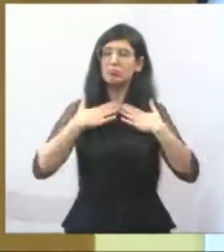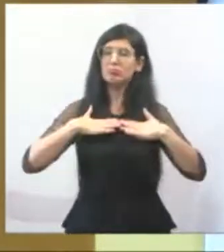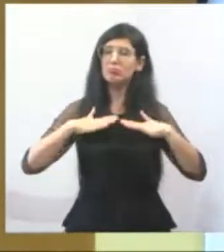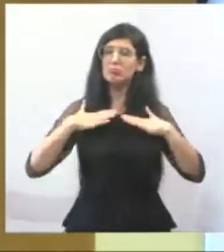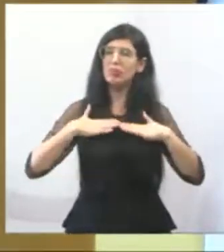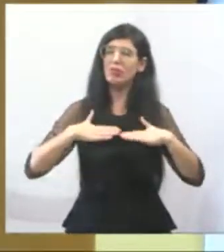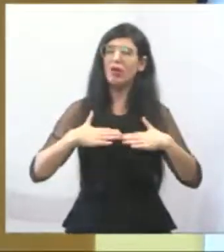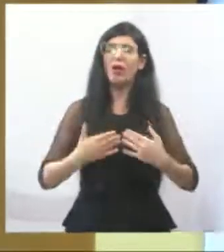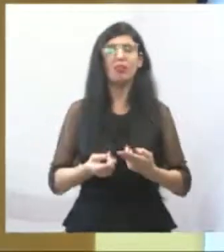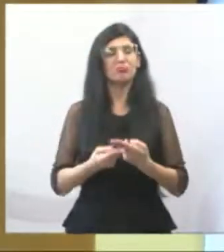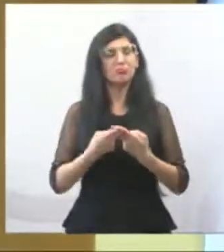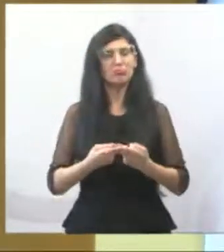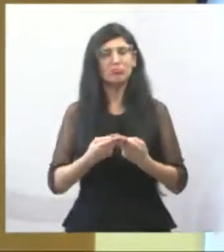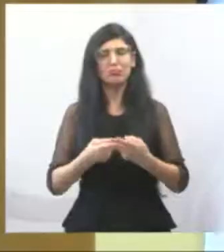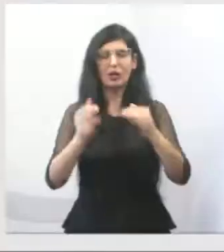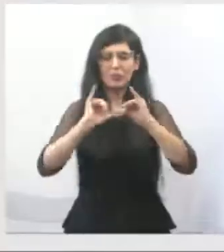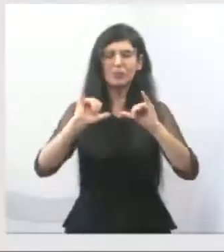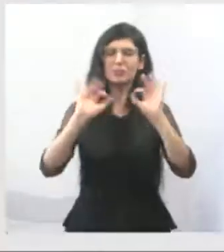Próximo, por favor.